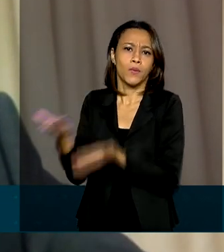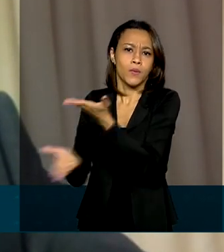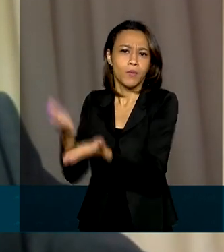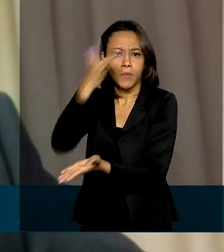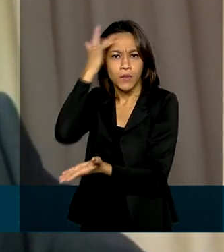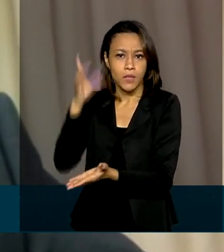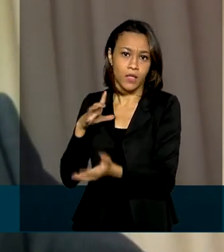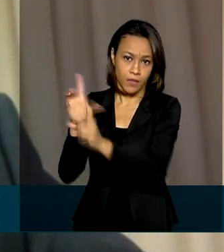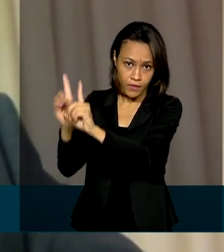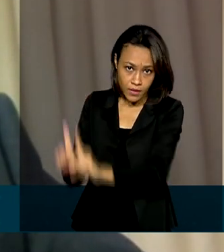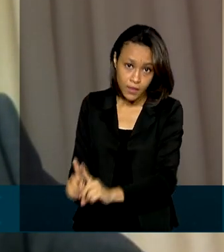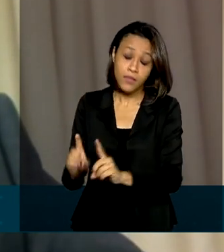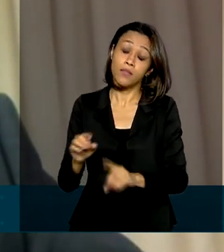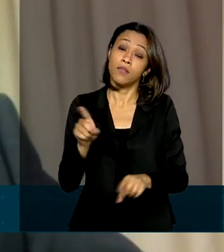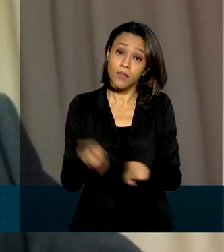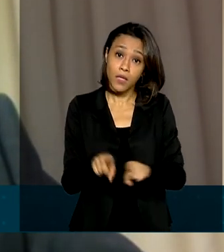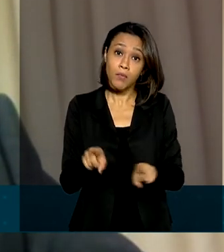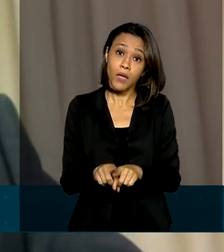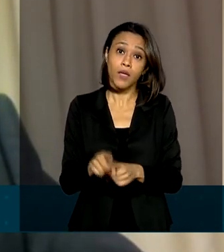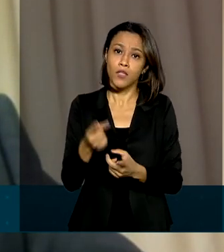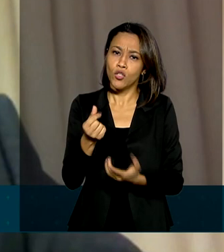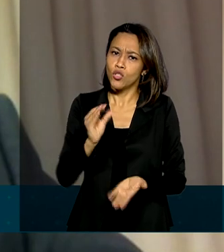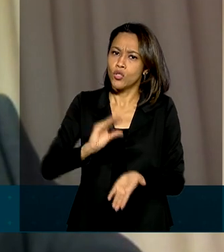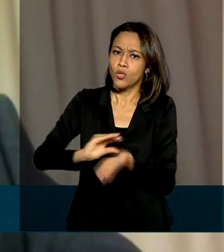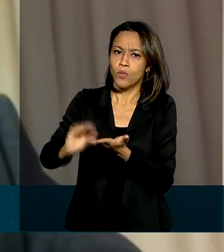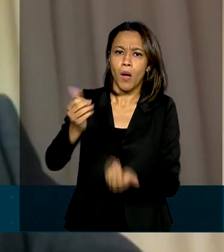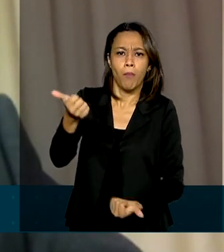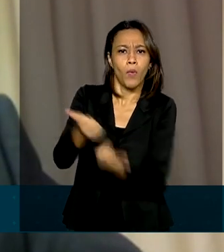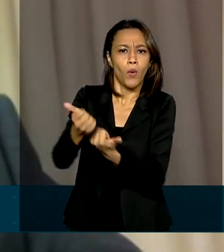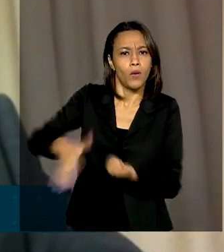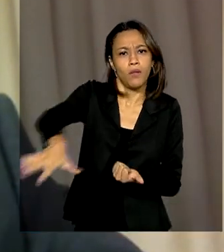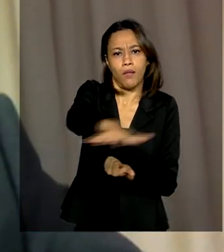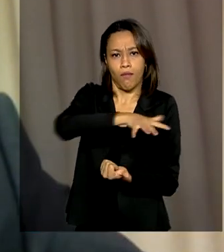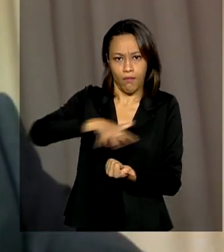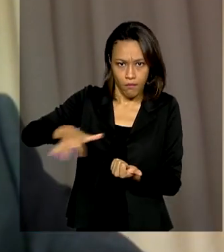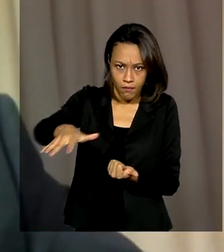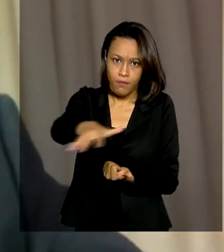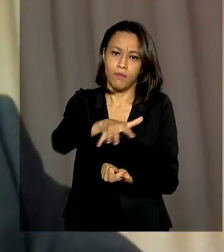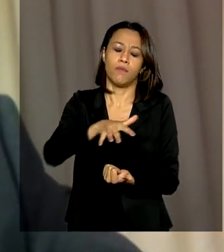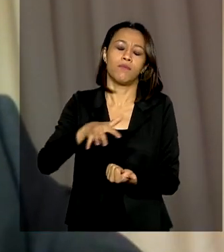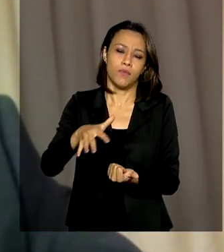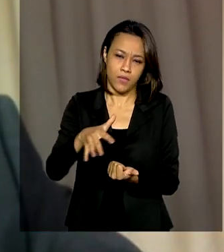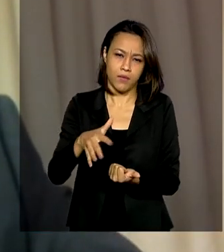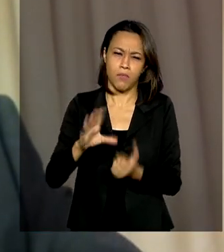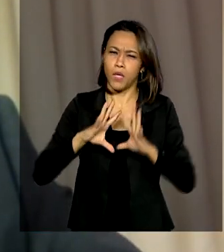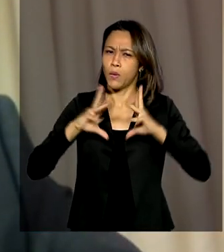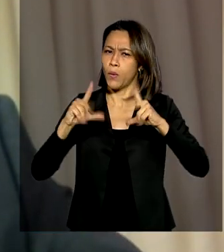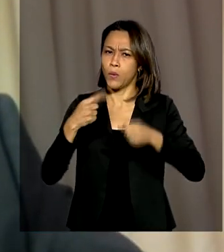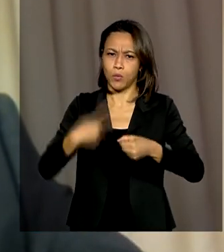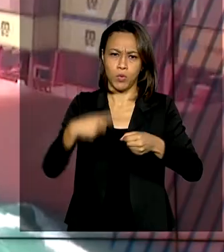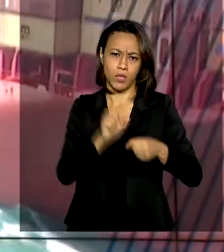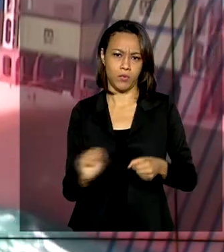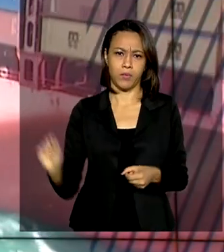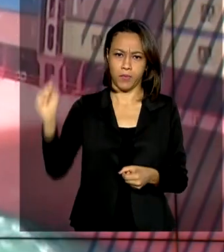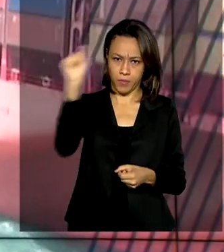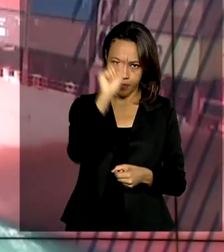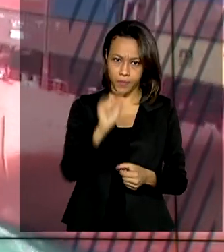E recursos para ações socioassistenciais de forma geral, para todos os municípios também.